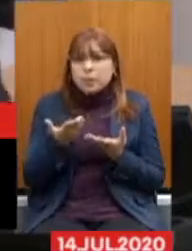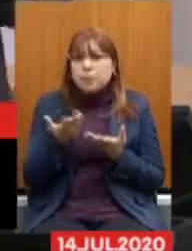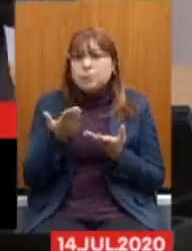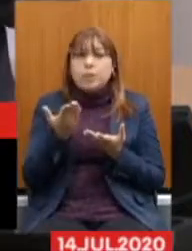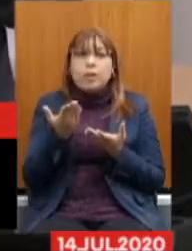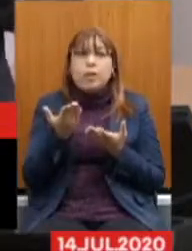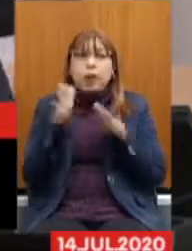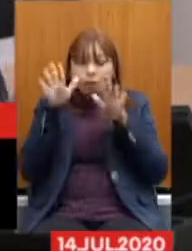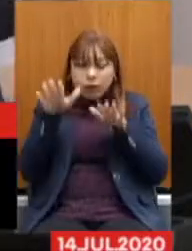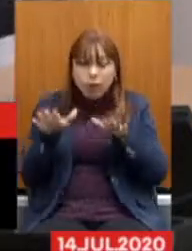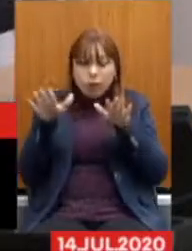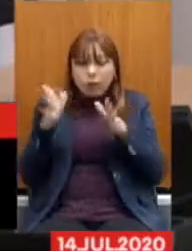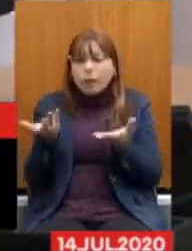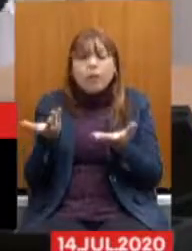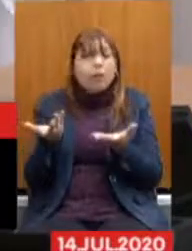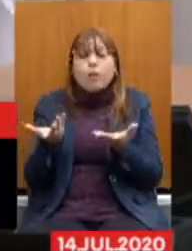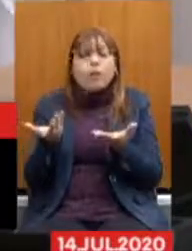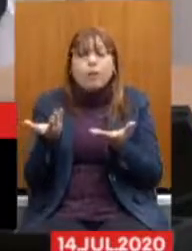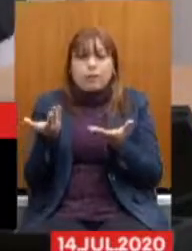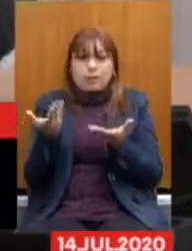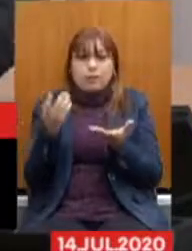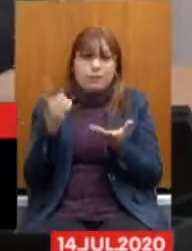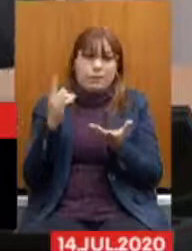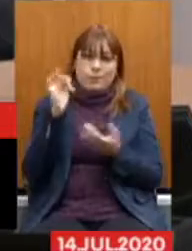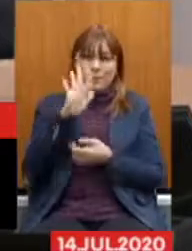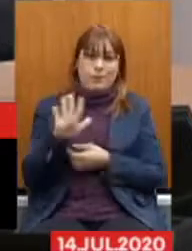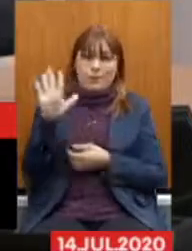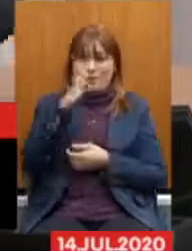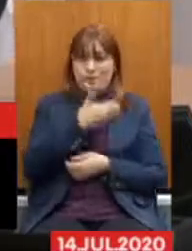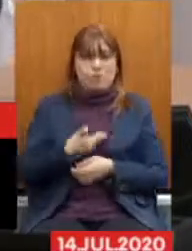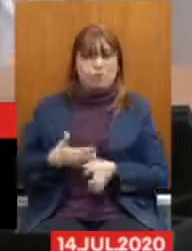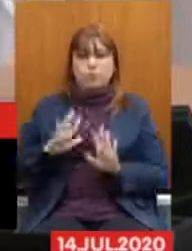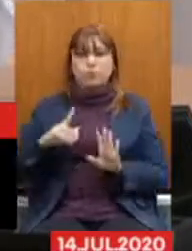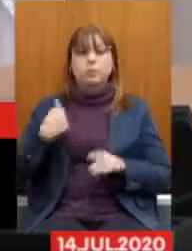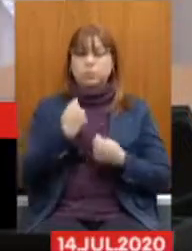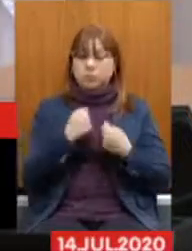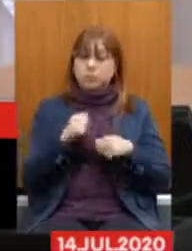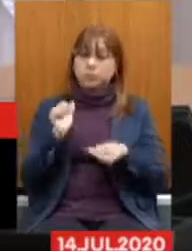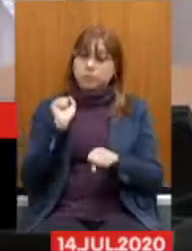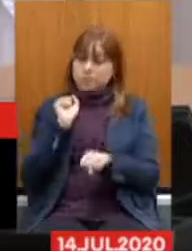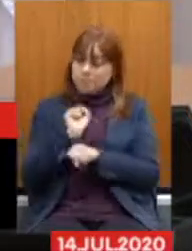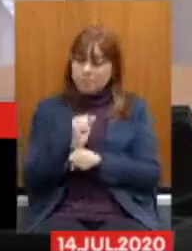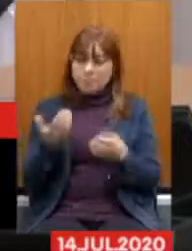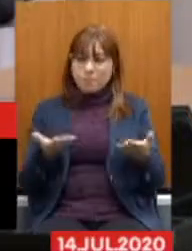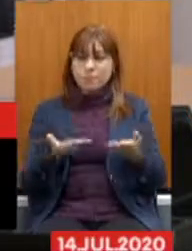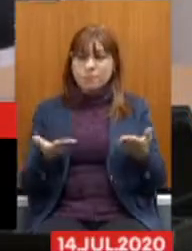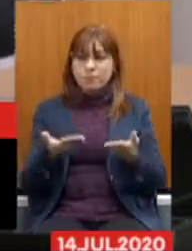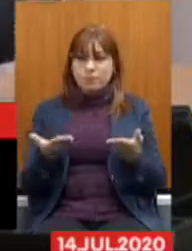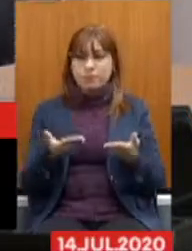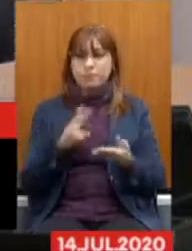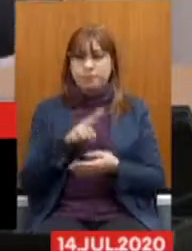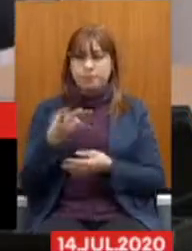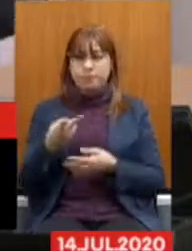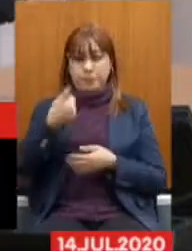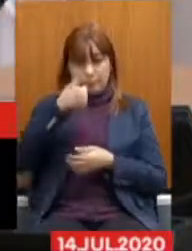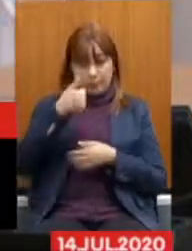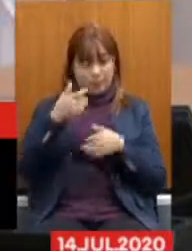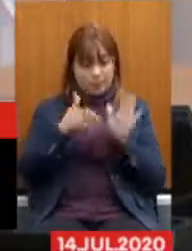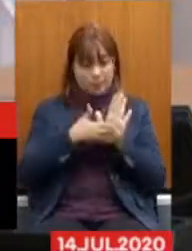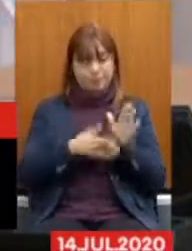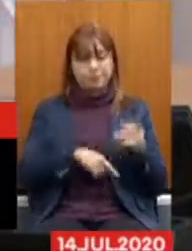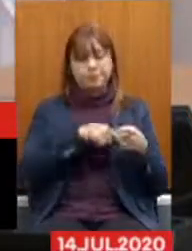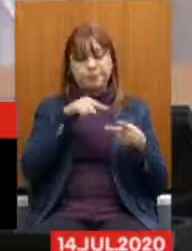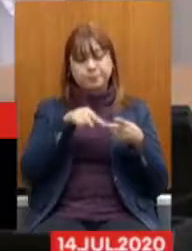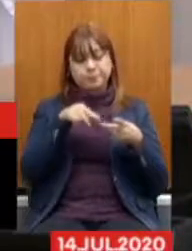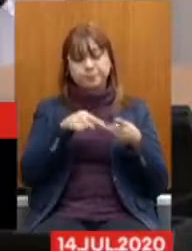federal, não. Nós pedimos que paralise a tramitação, essa é a primeira proposta. A